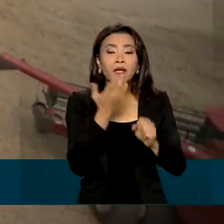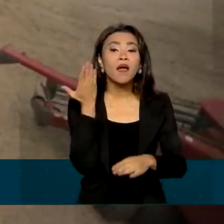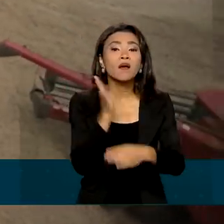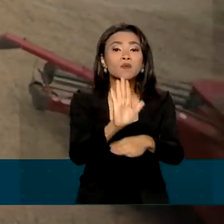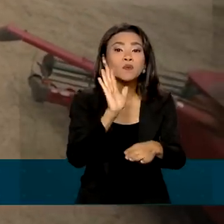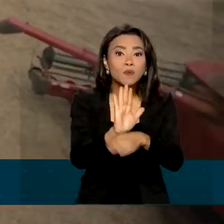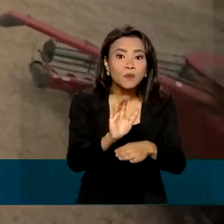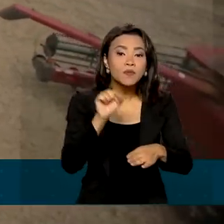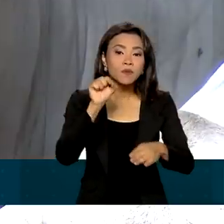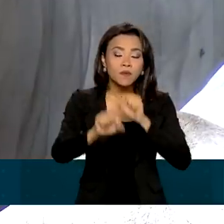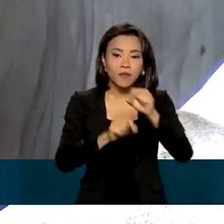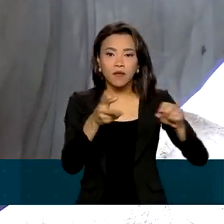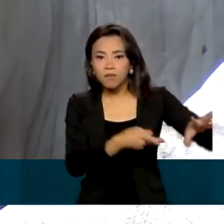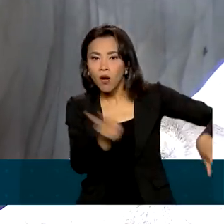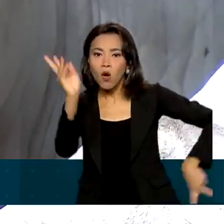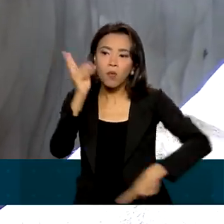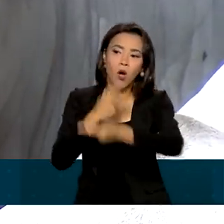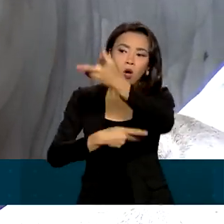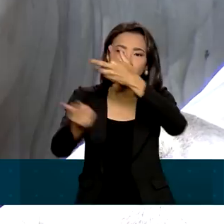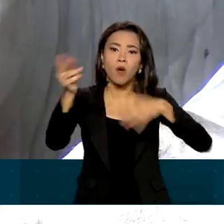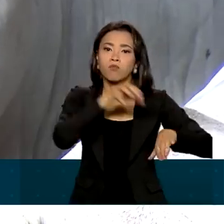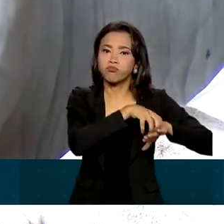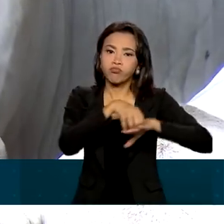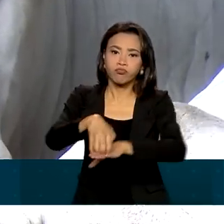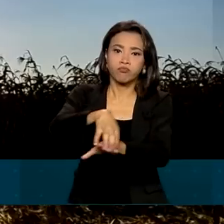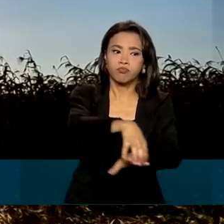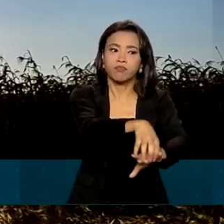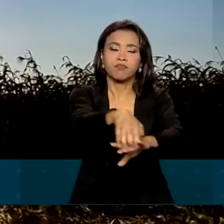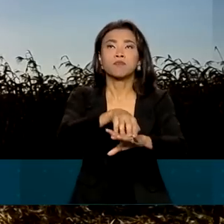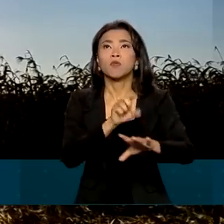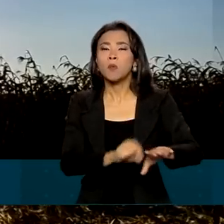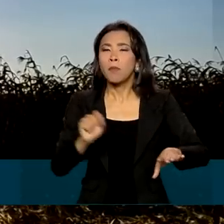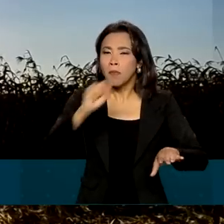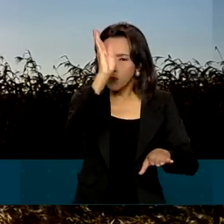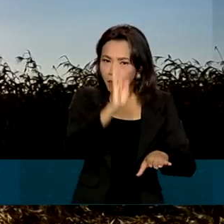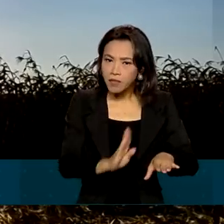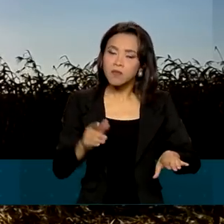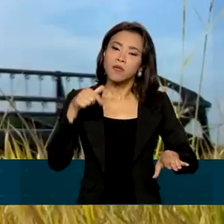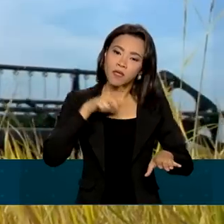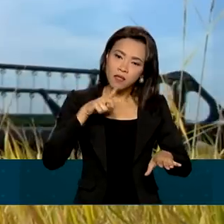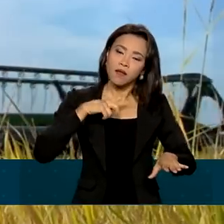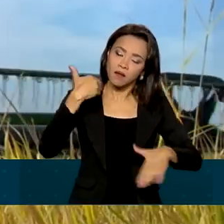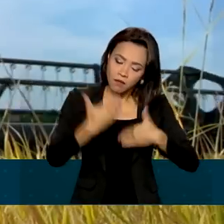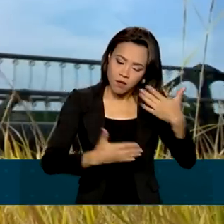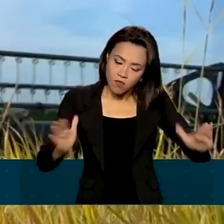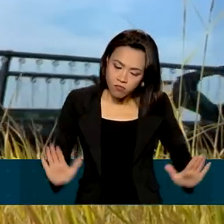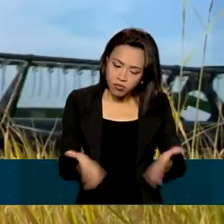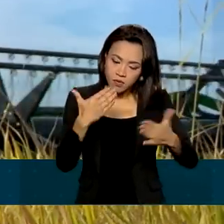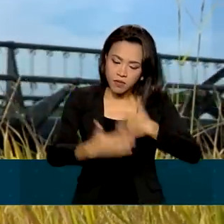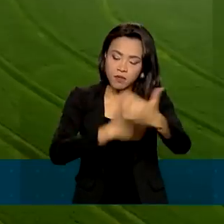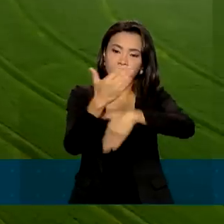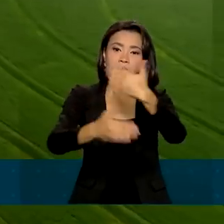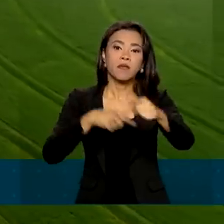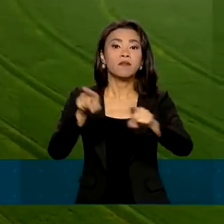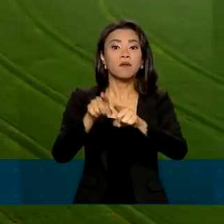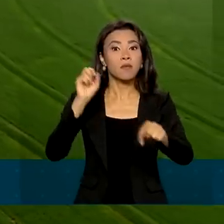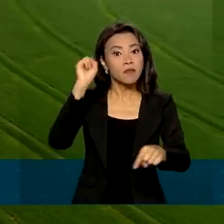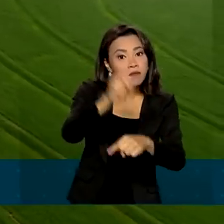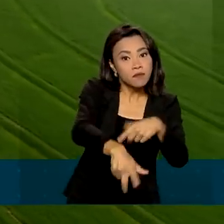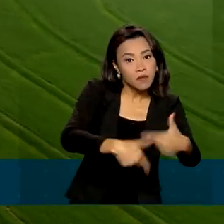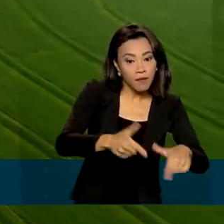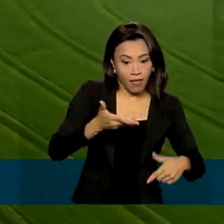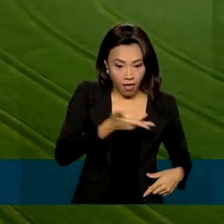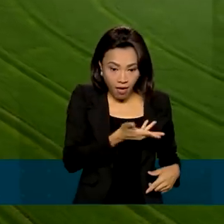da produção agrícola e pecuária em todo o país e gerem desenvolvimento, emprego e renda. A Estrada